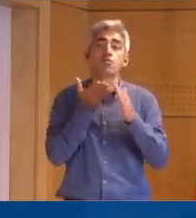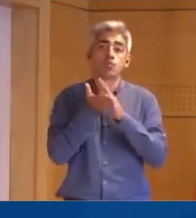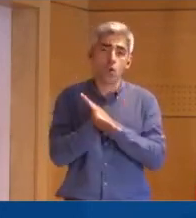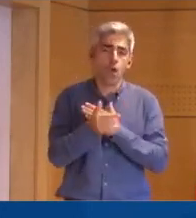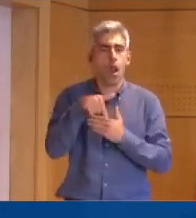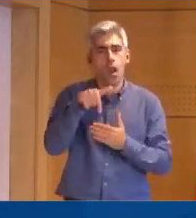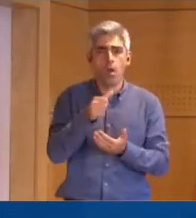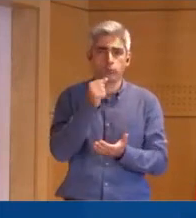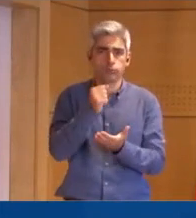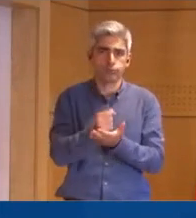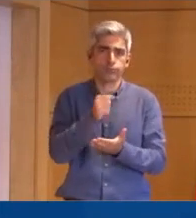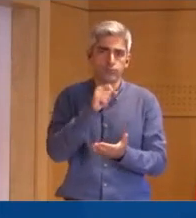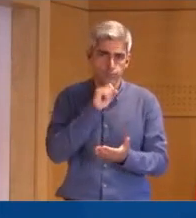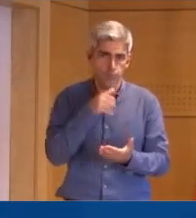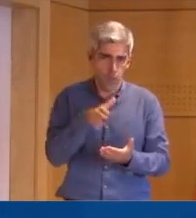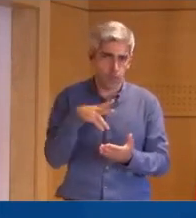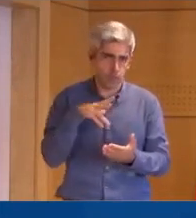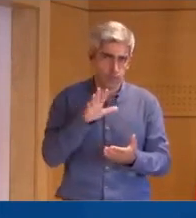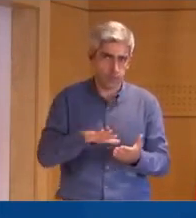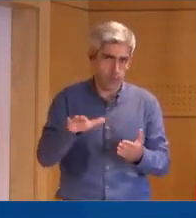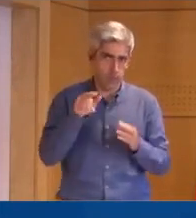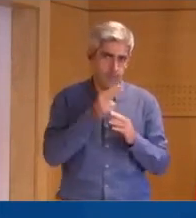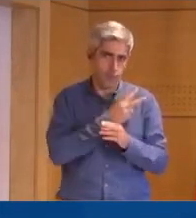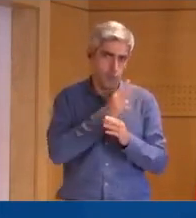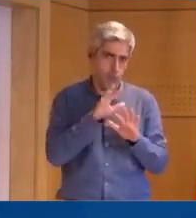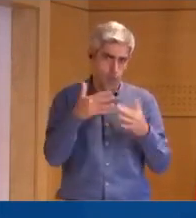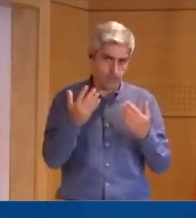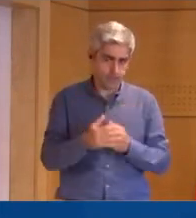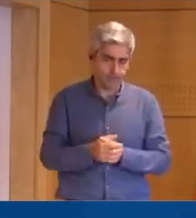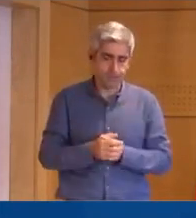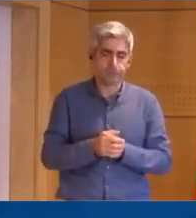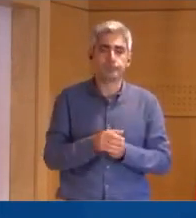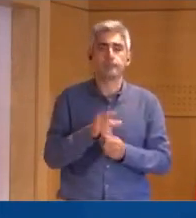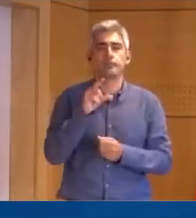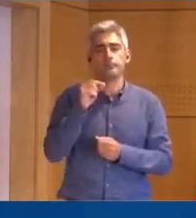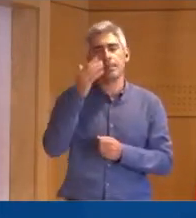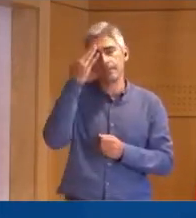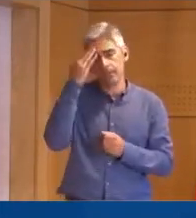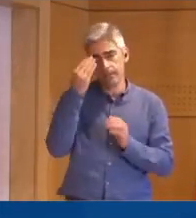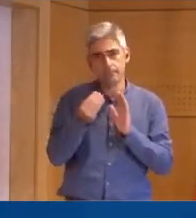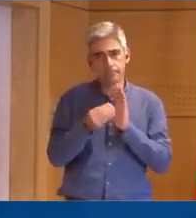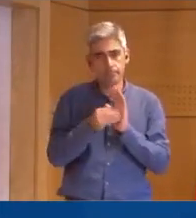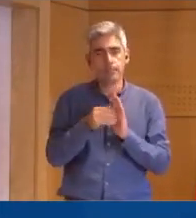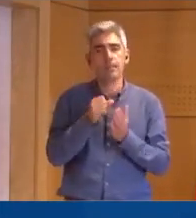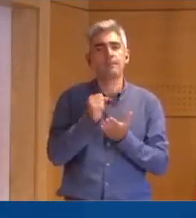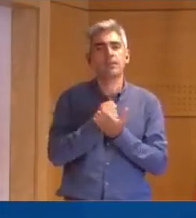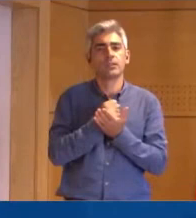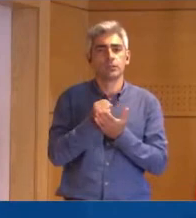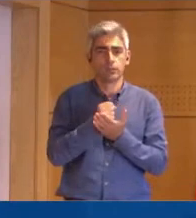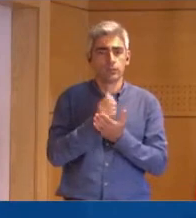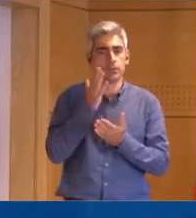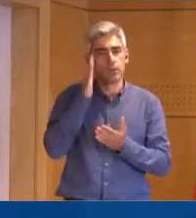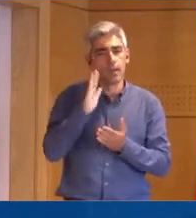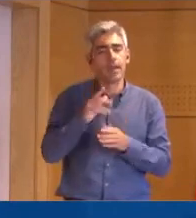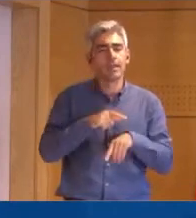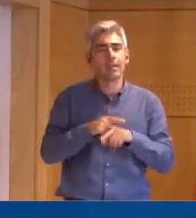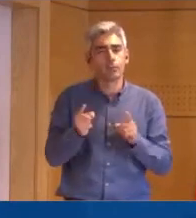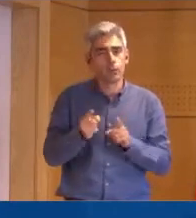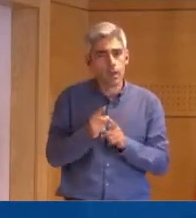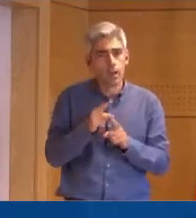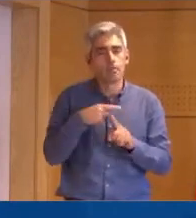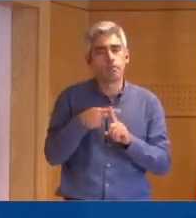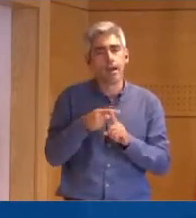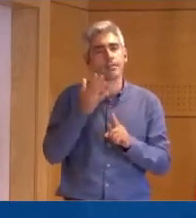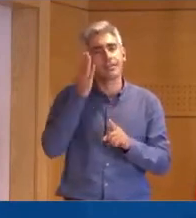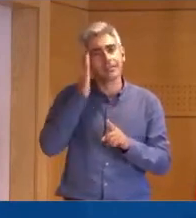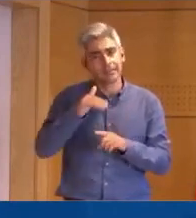instituição de ensino superior em território nacional. Passa a prever-se ainda a concessão de visto de estada temporária e de visto